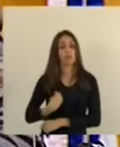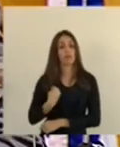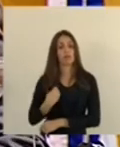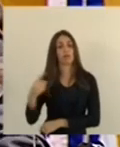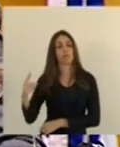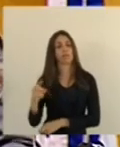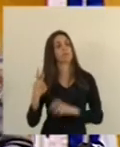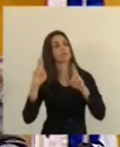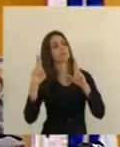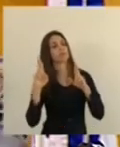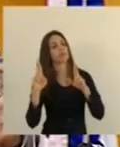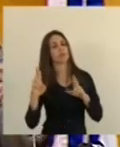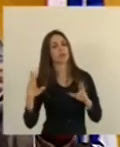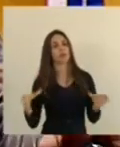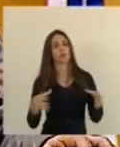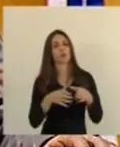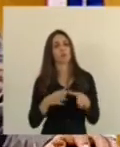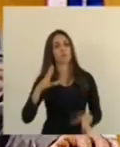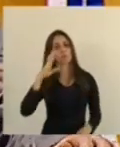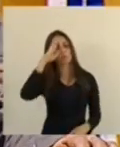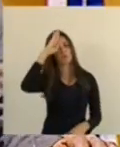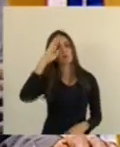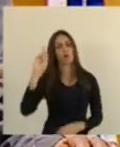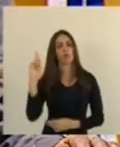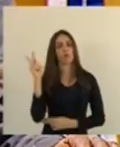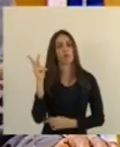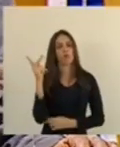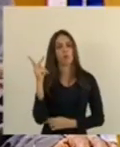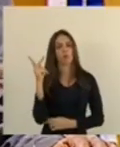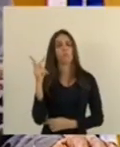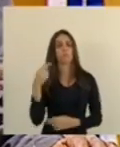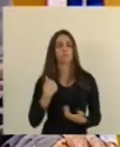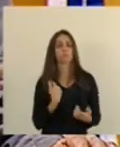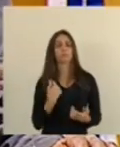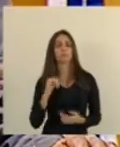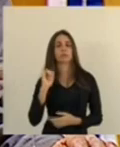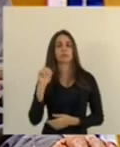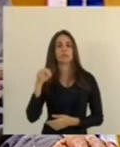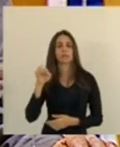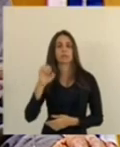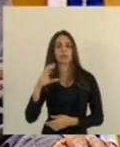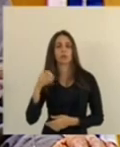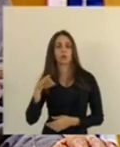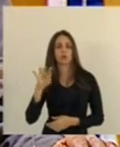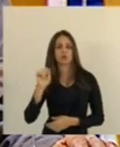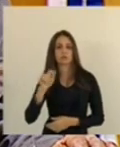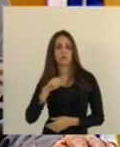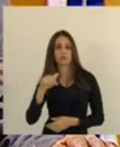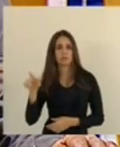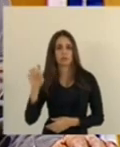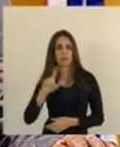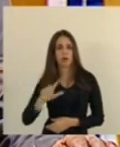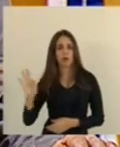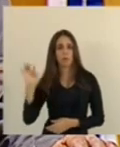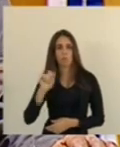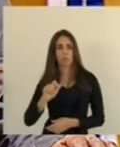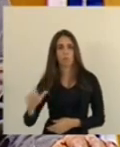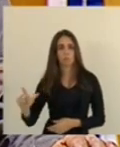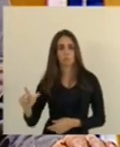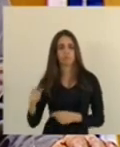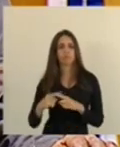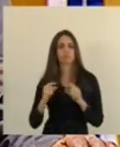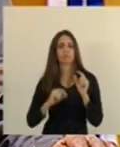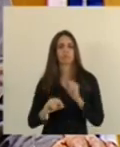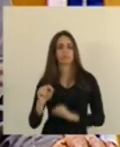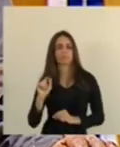foram esperar a comitiva presidencial na porta do hotel intercontinental hotel Barclay a ideia era